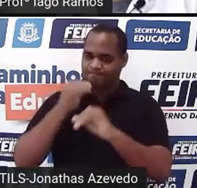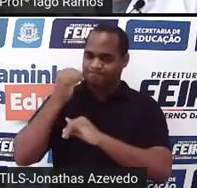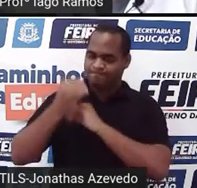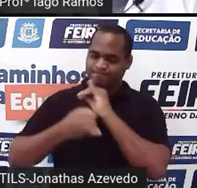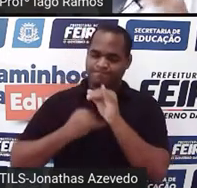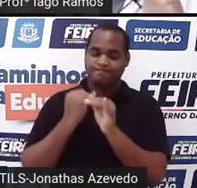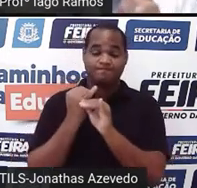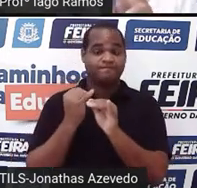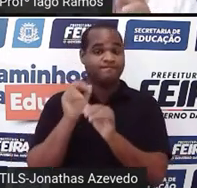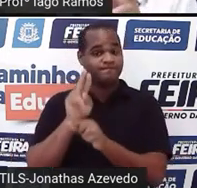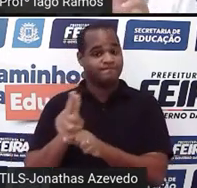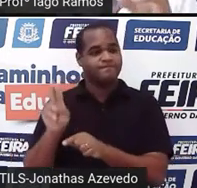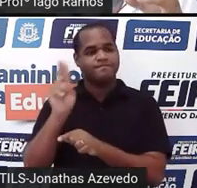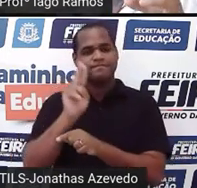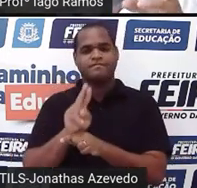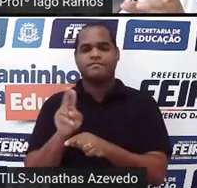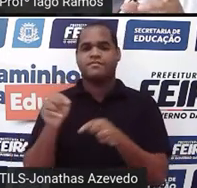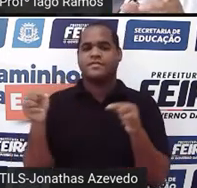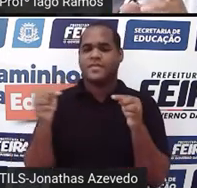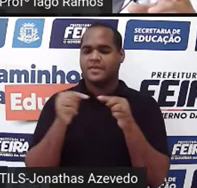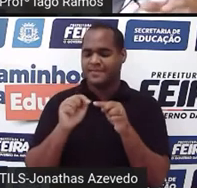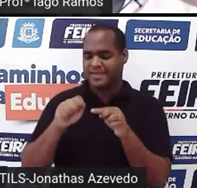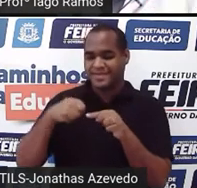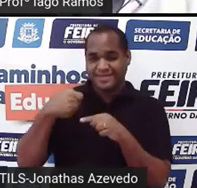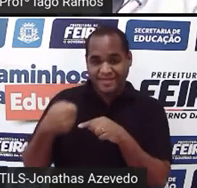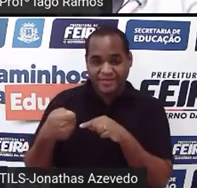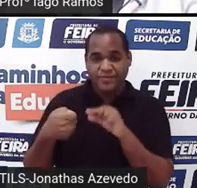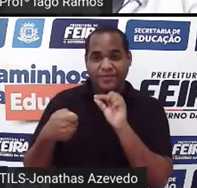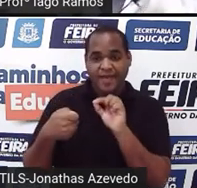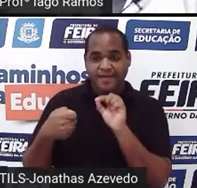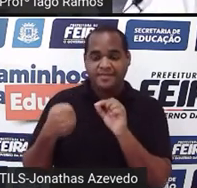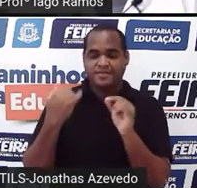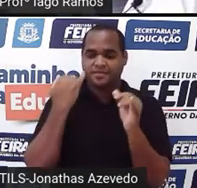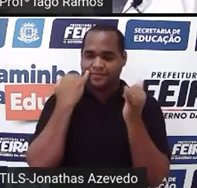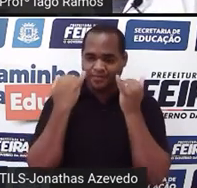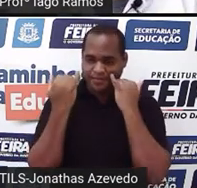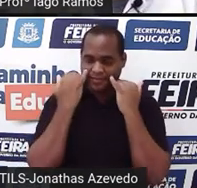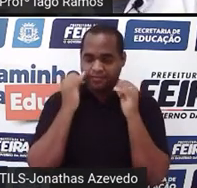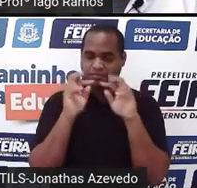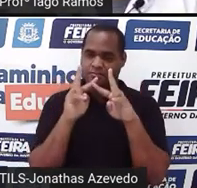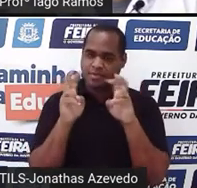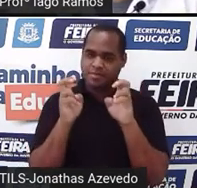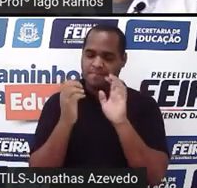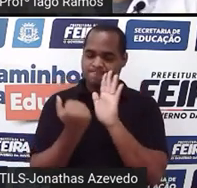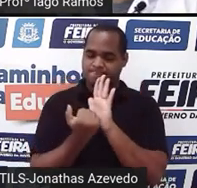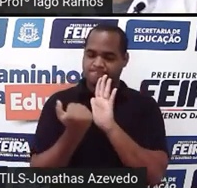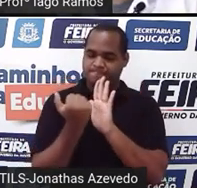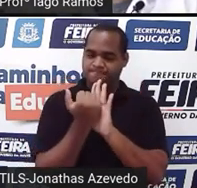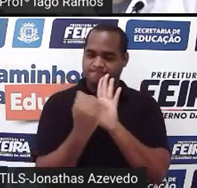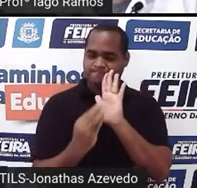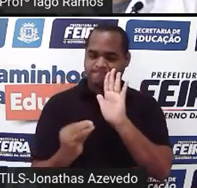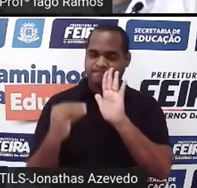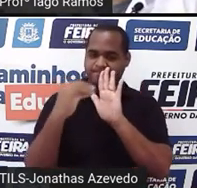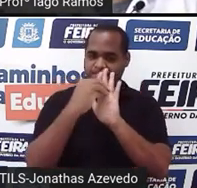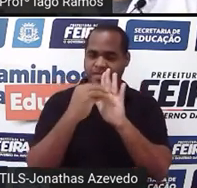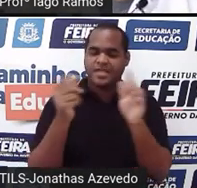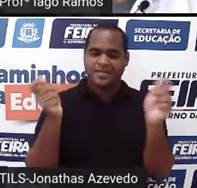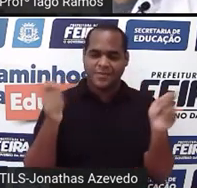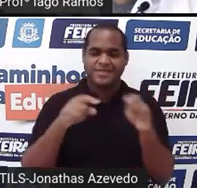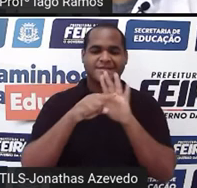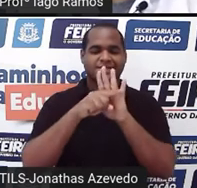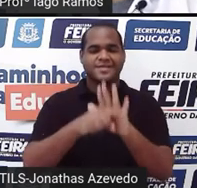larga, que é uma informação que vai complementar o título que tá em cima. Esse é o subtítulo. Então,